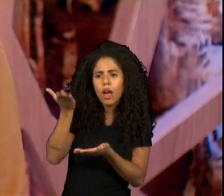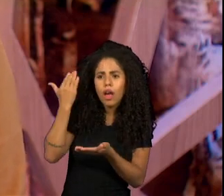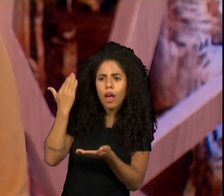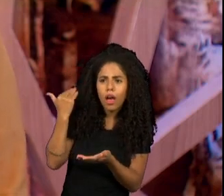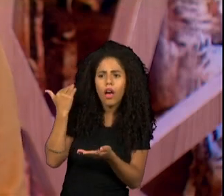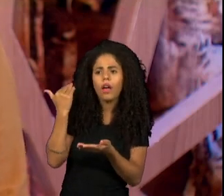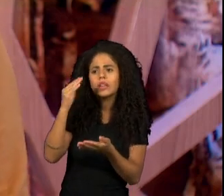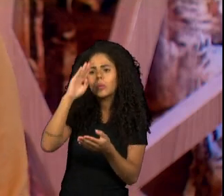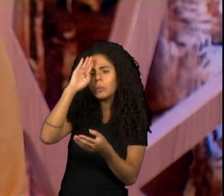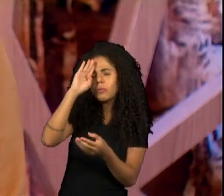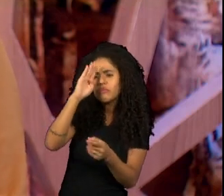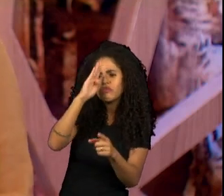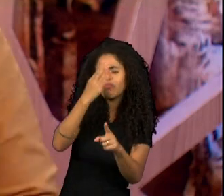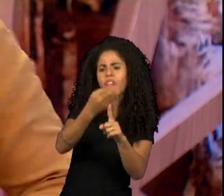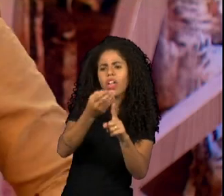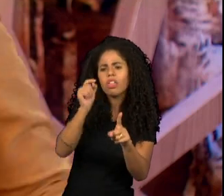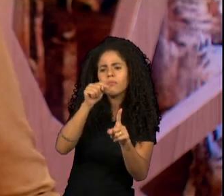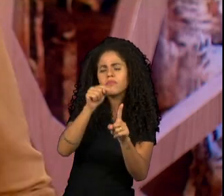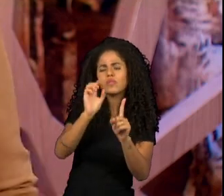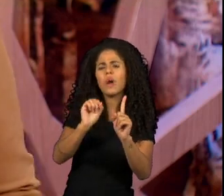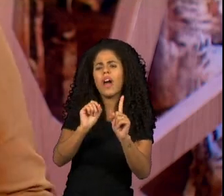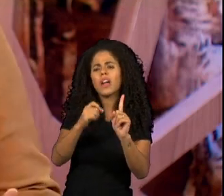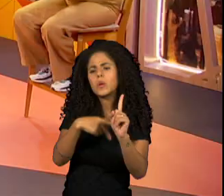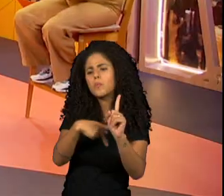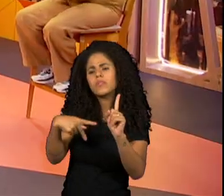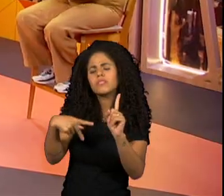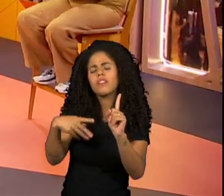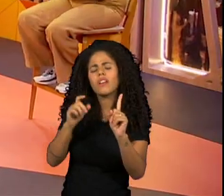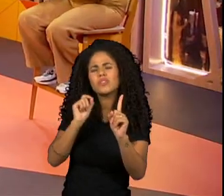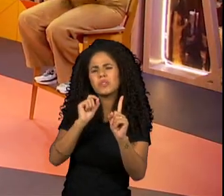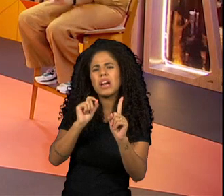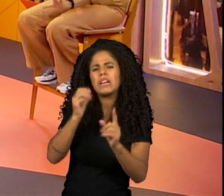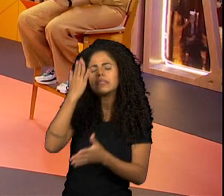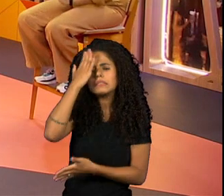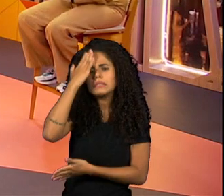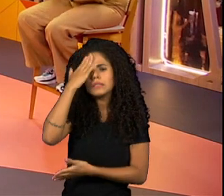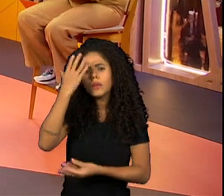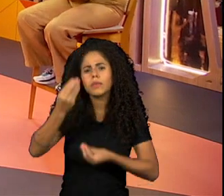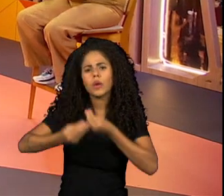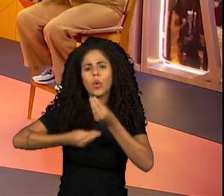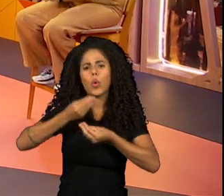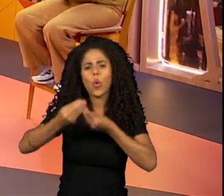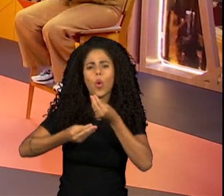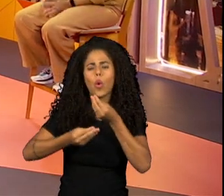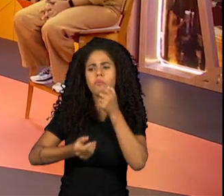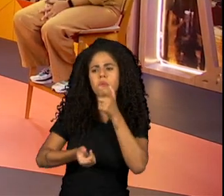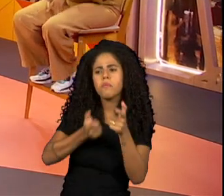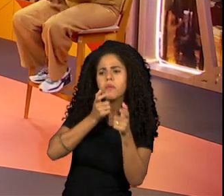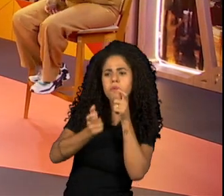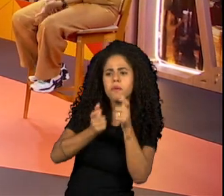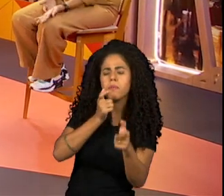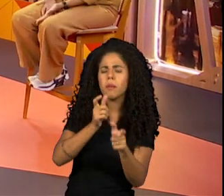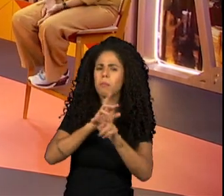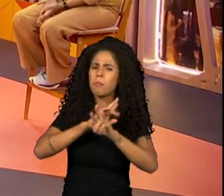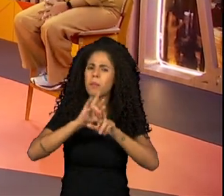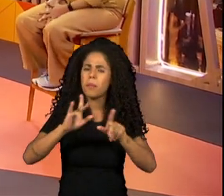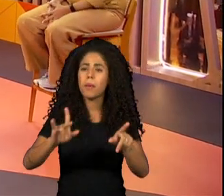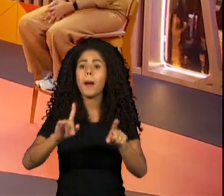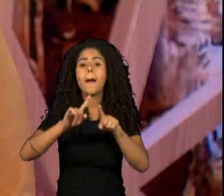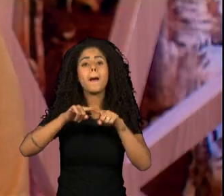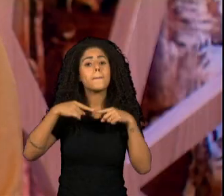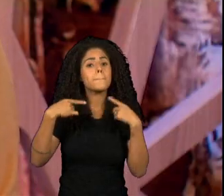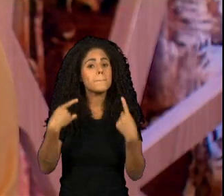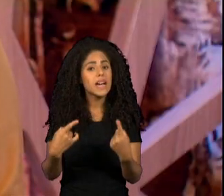fazia, né? Então, acho assim, teve uma repercussão ali, naquele momento, alguma reclamação, alguma coisa assim, mas não foi tanto.